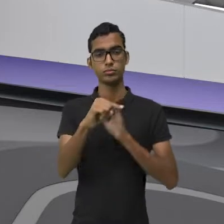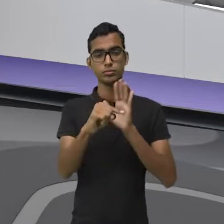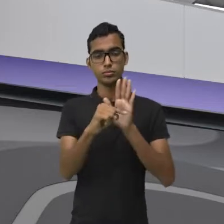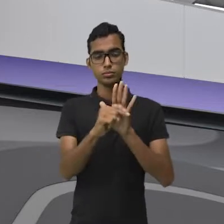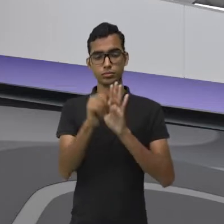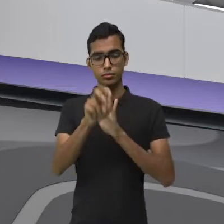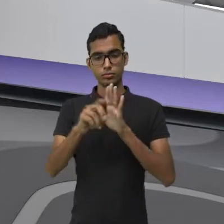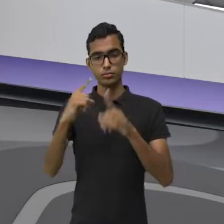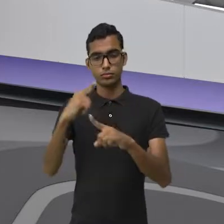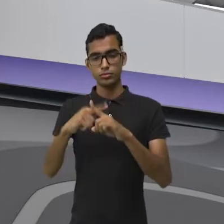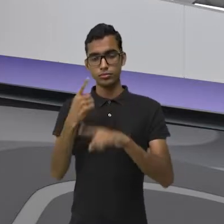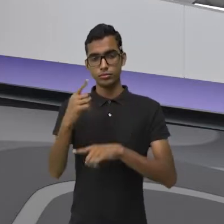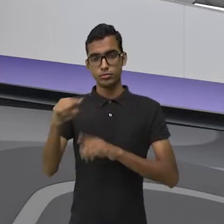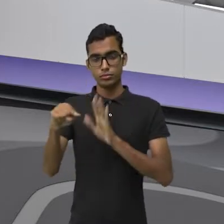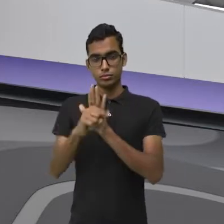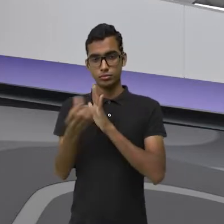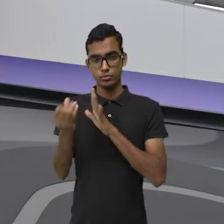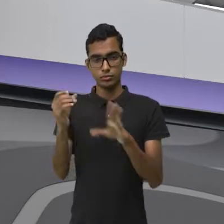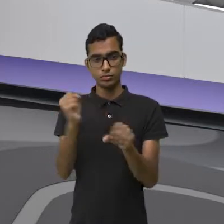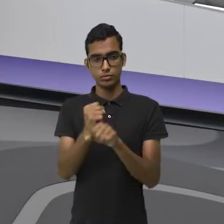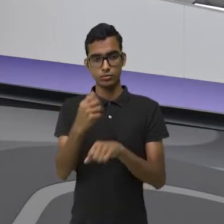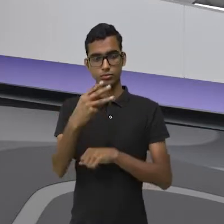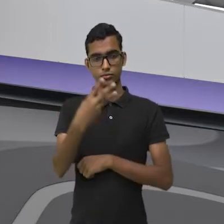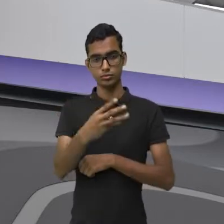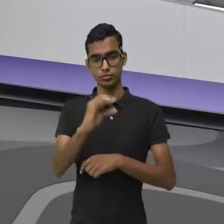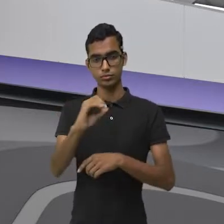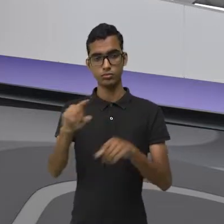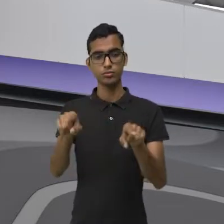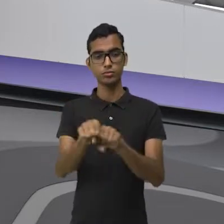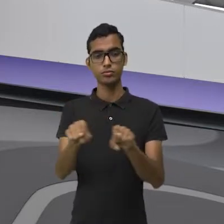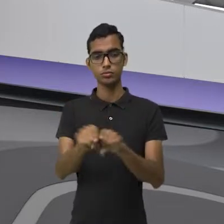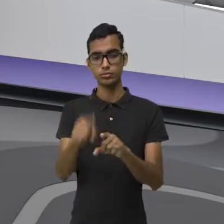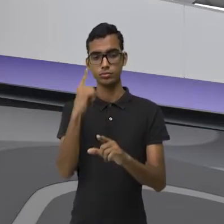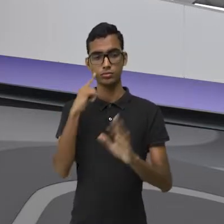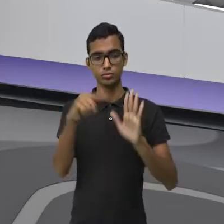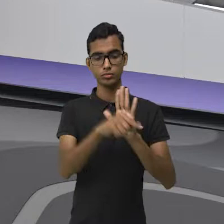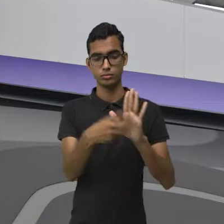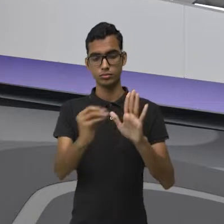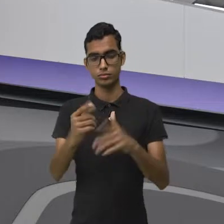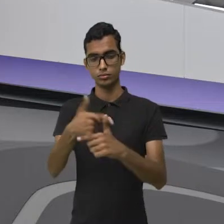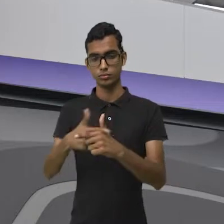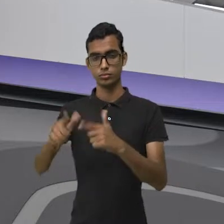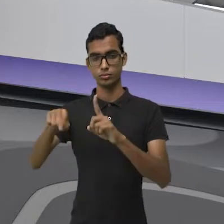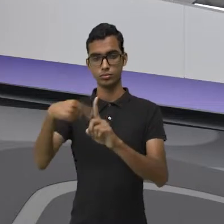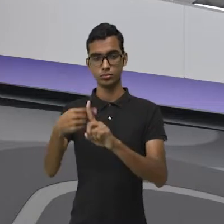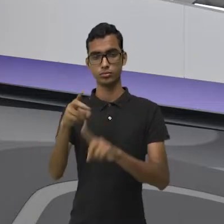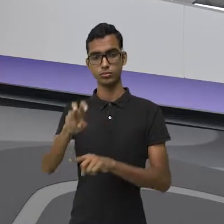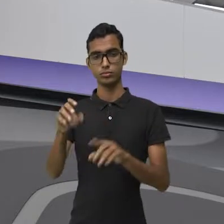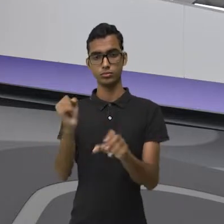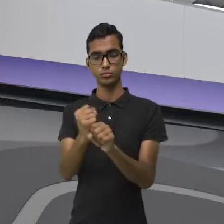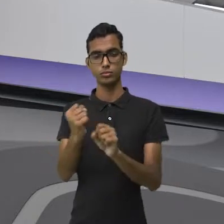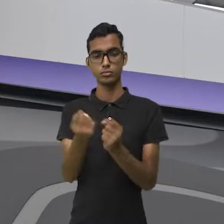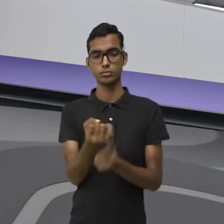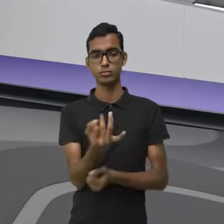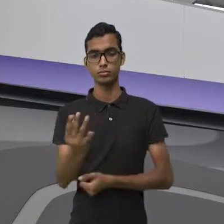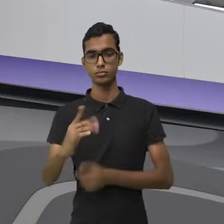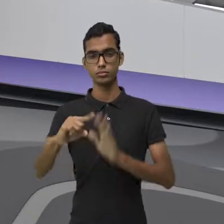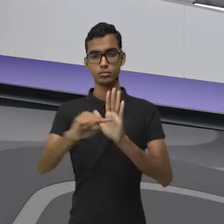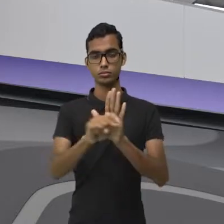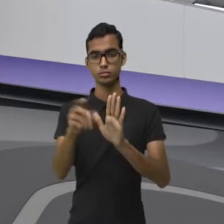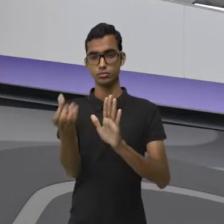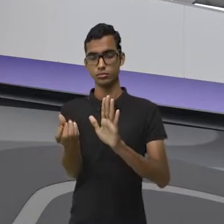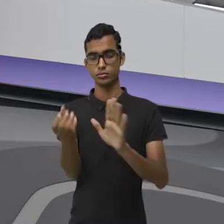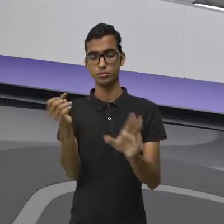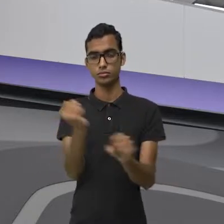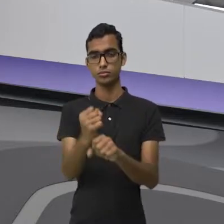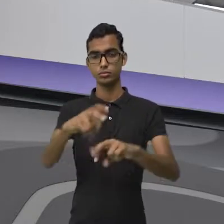E no último nós temos menos 30 dividido por mais 5, resultando em menos